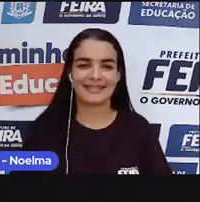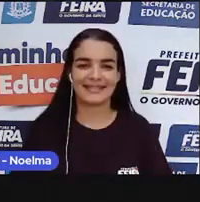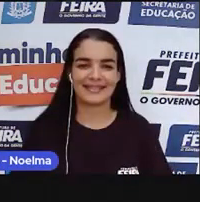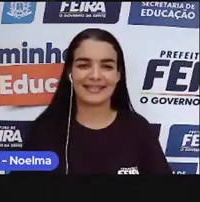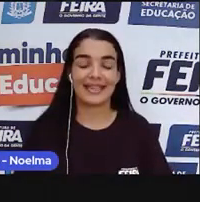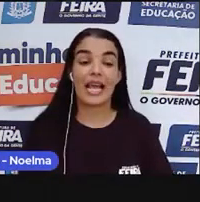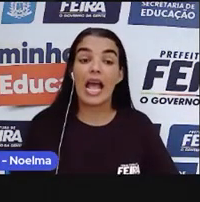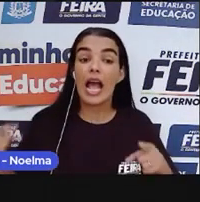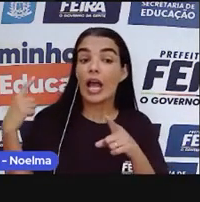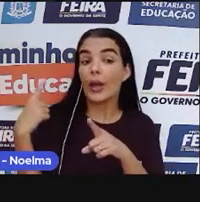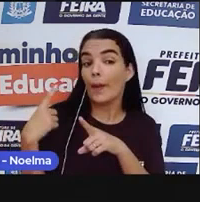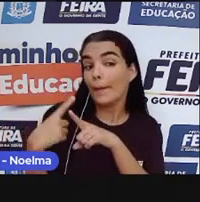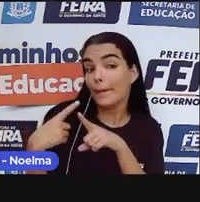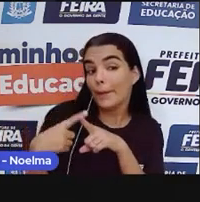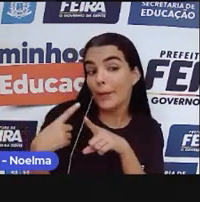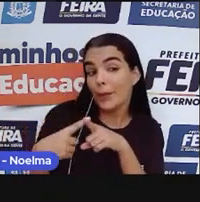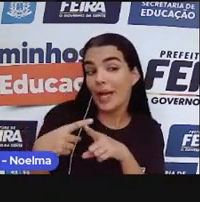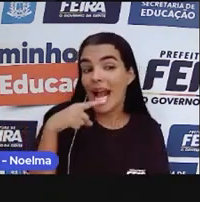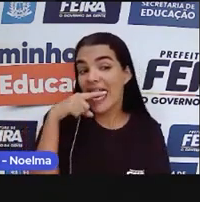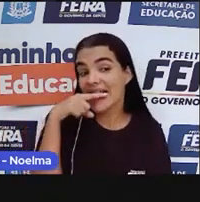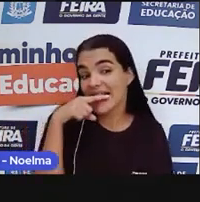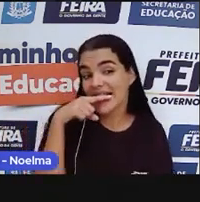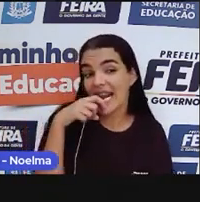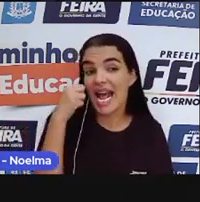E por que cana-de-açúcar?